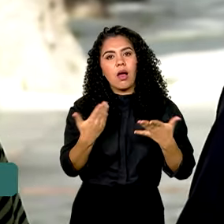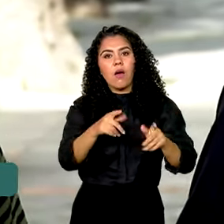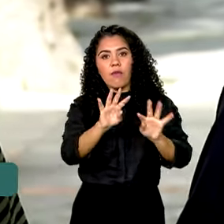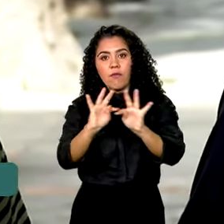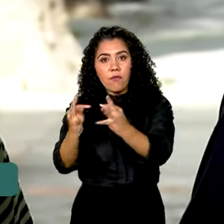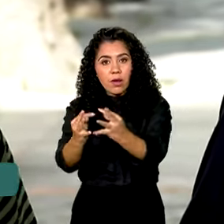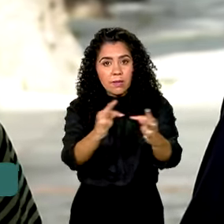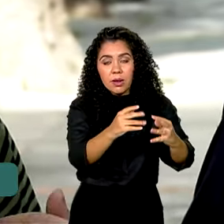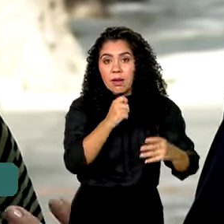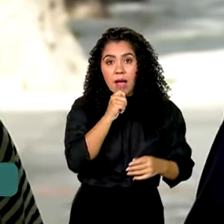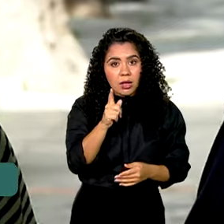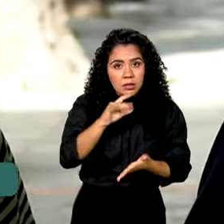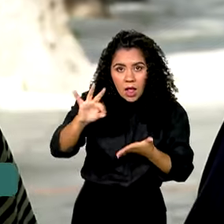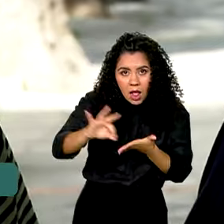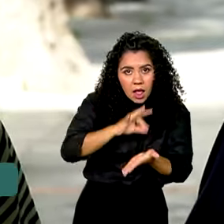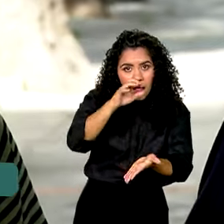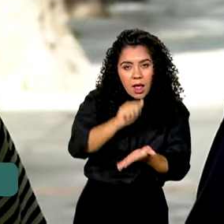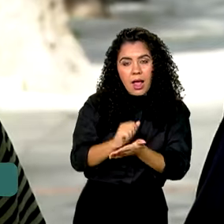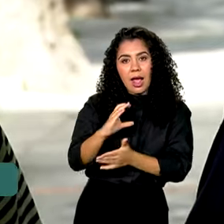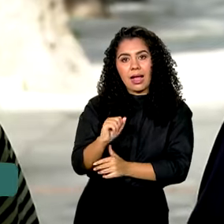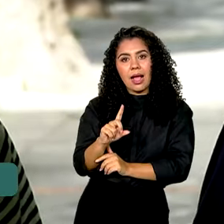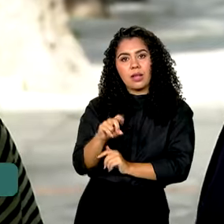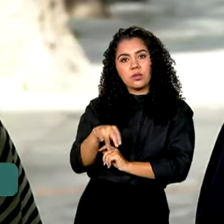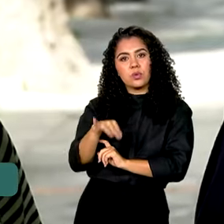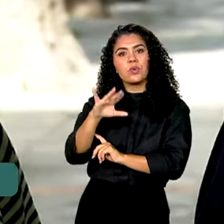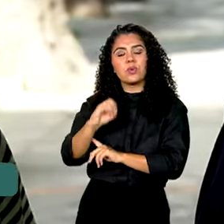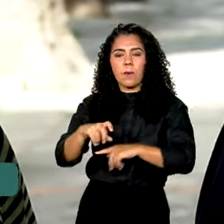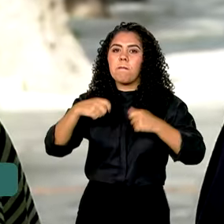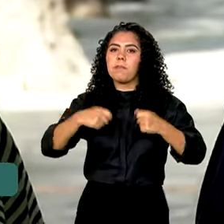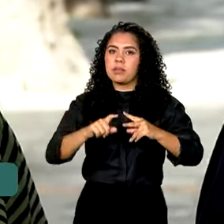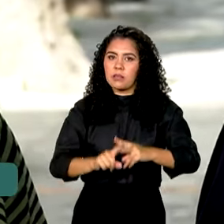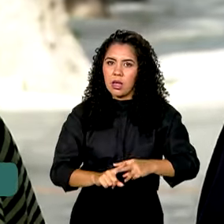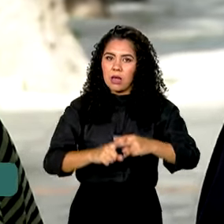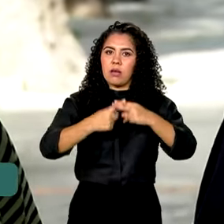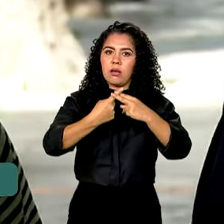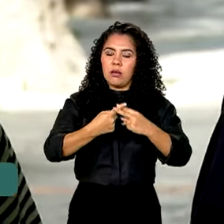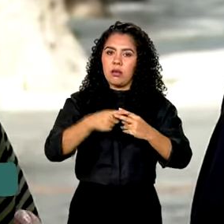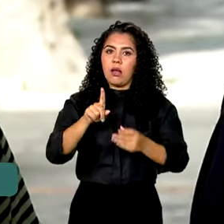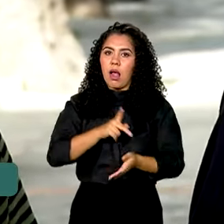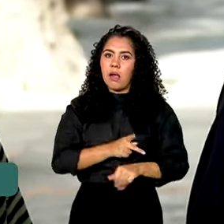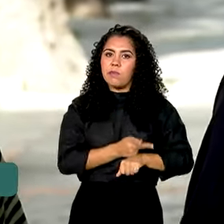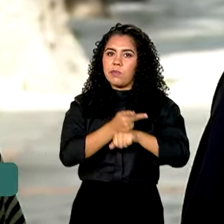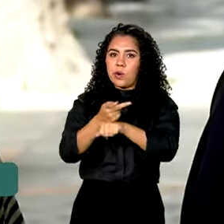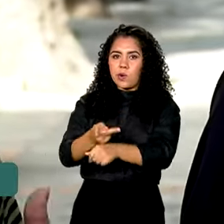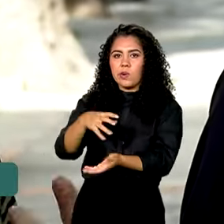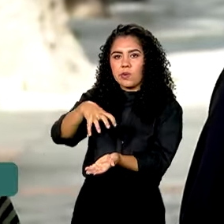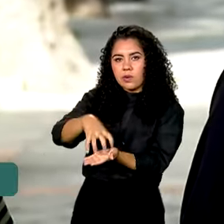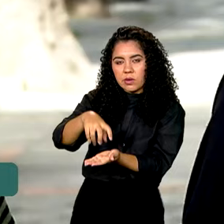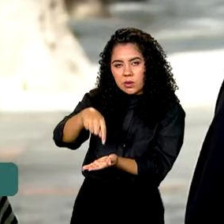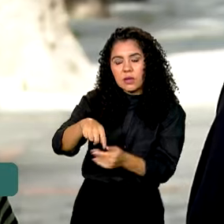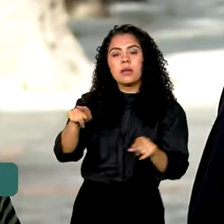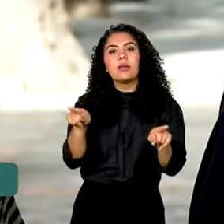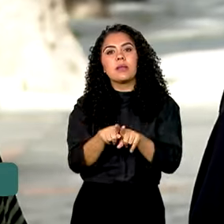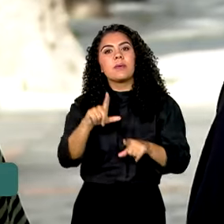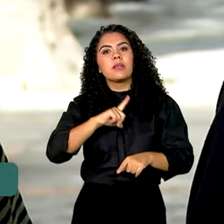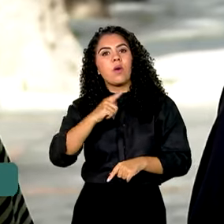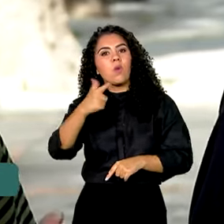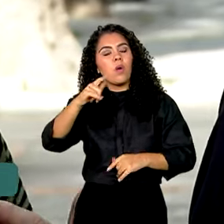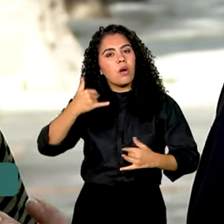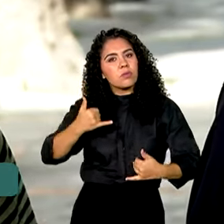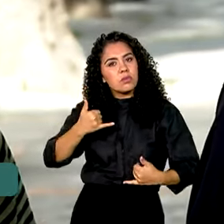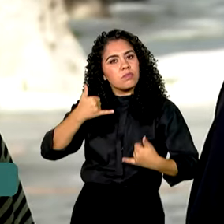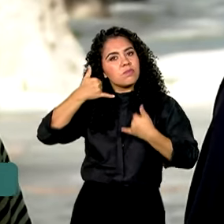não estão no Cadastro Único ou precisam fazer uma atualização, eles vão para essa central. E tem um modelo também do teleatendimento,